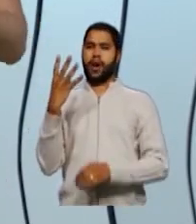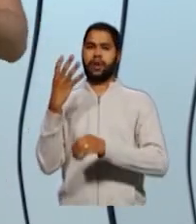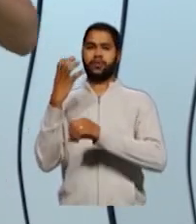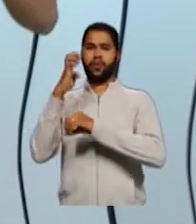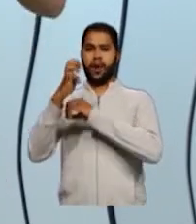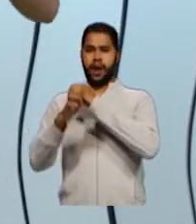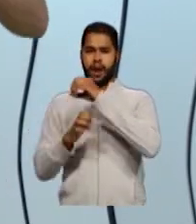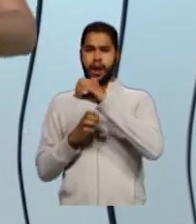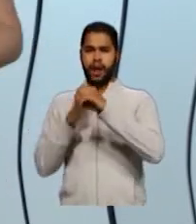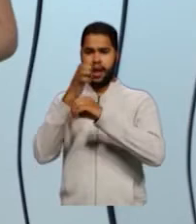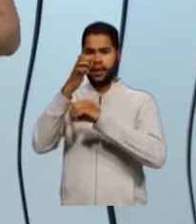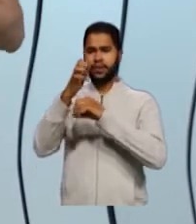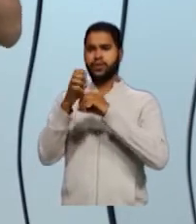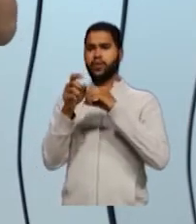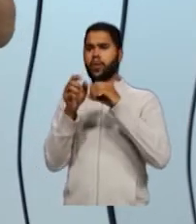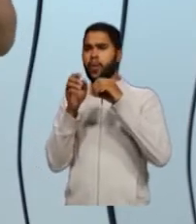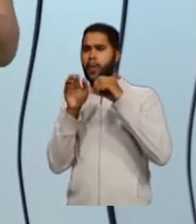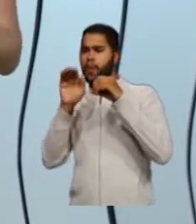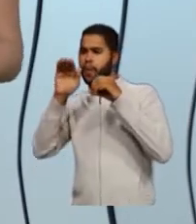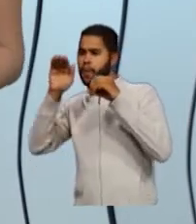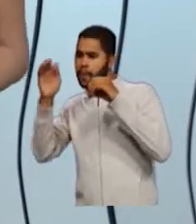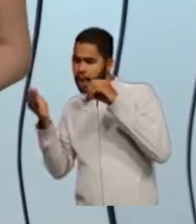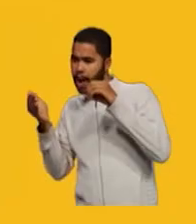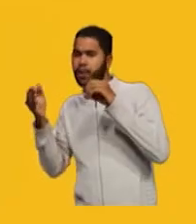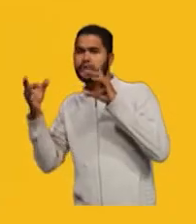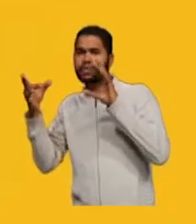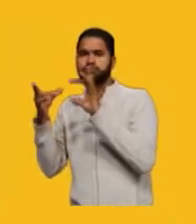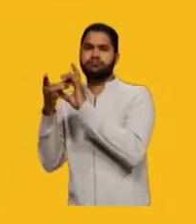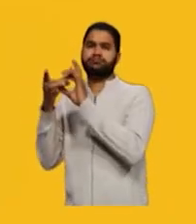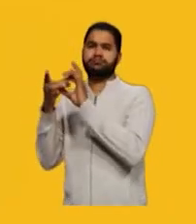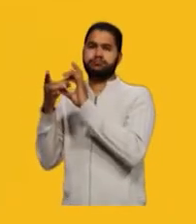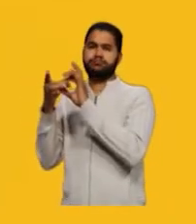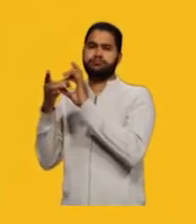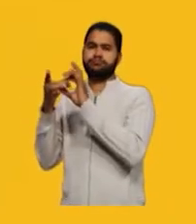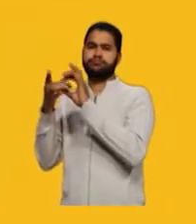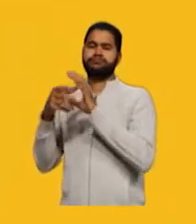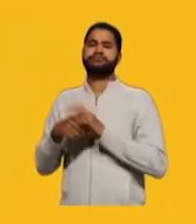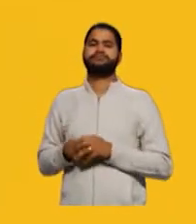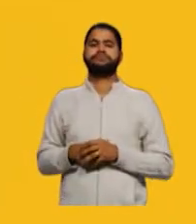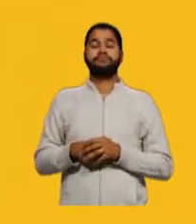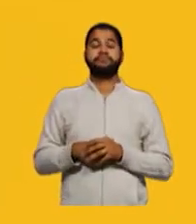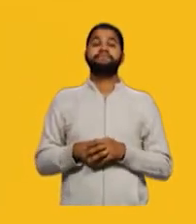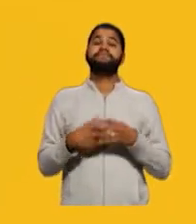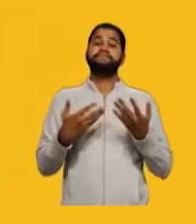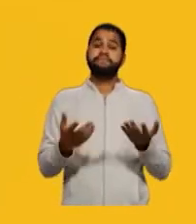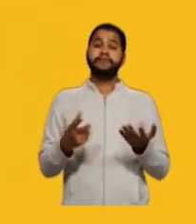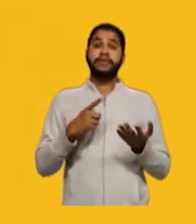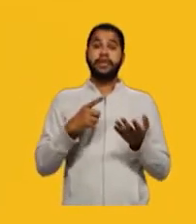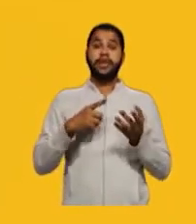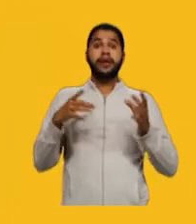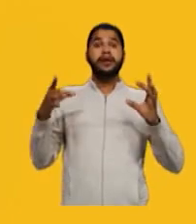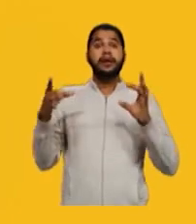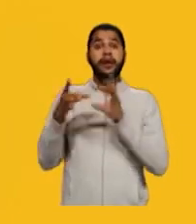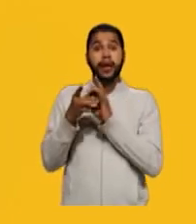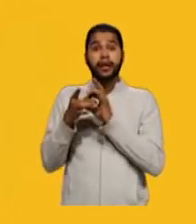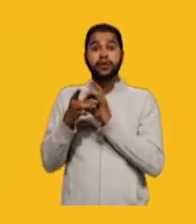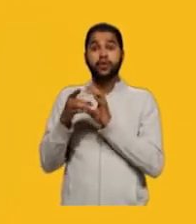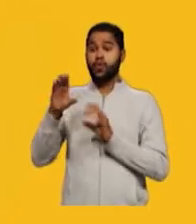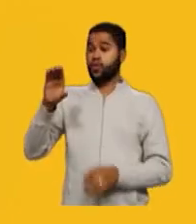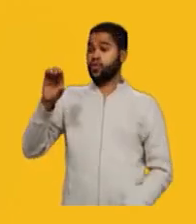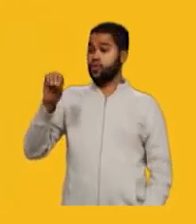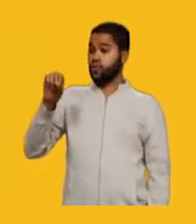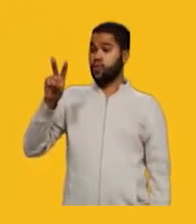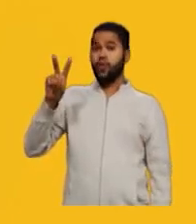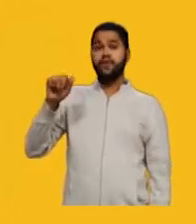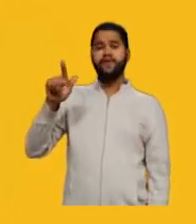na camada onde ele fará as ligações químicas. Bom, ele faz ligações covalentes para se